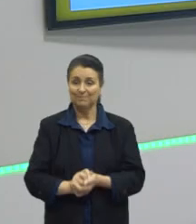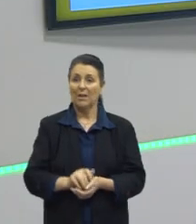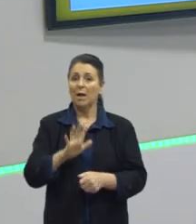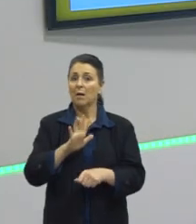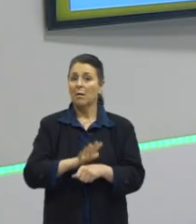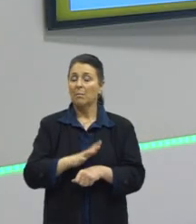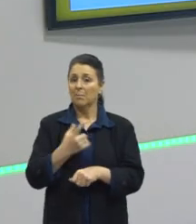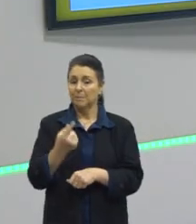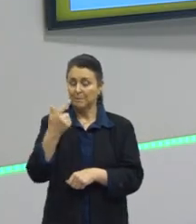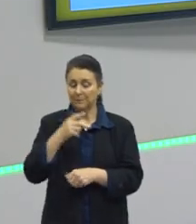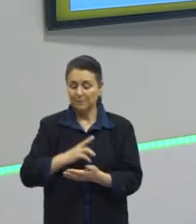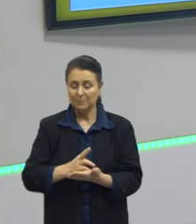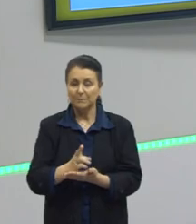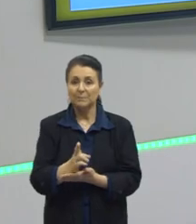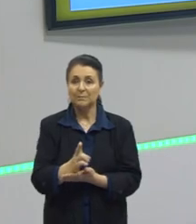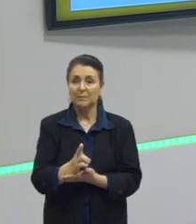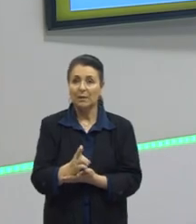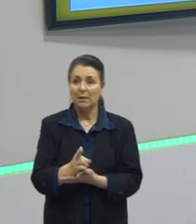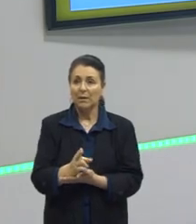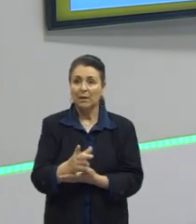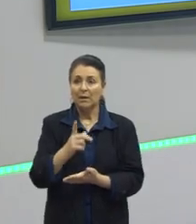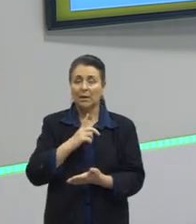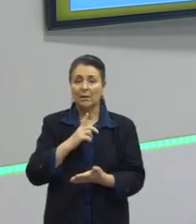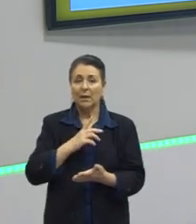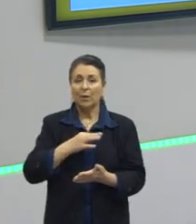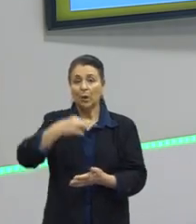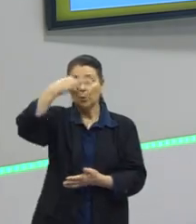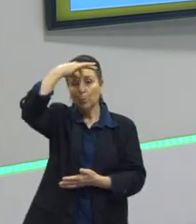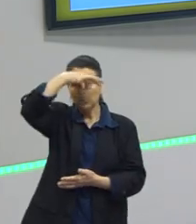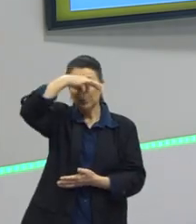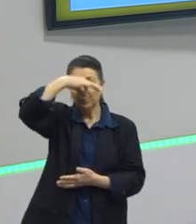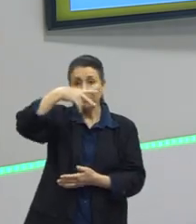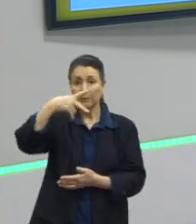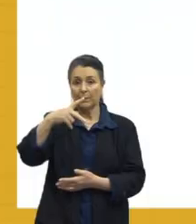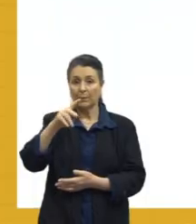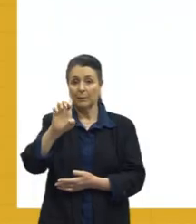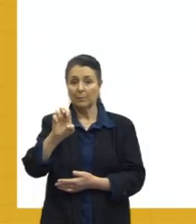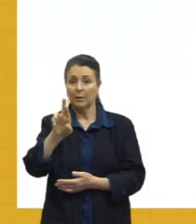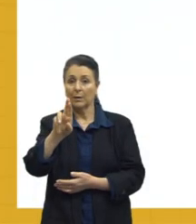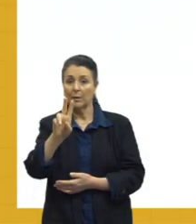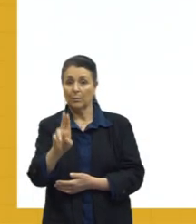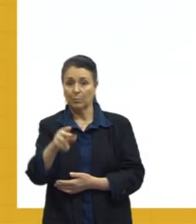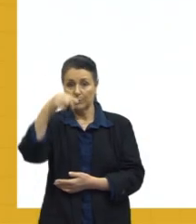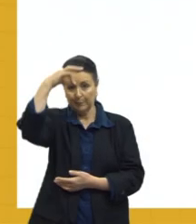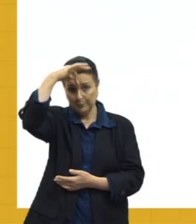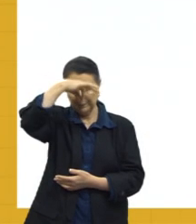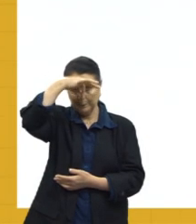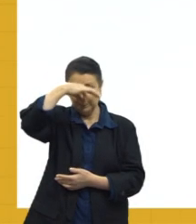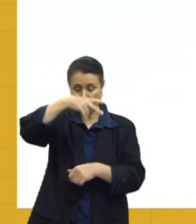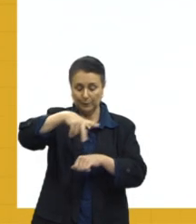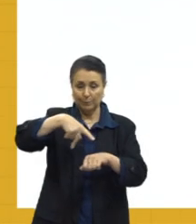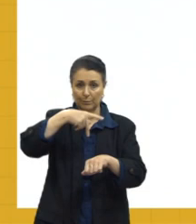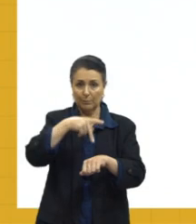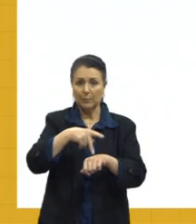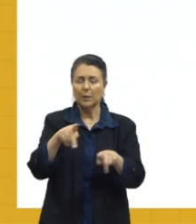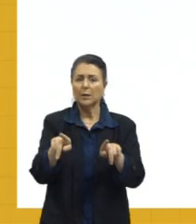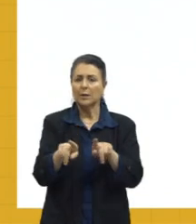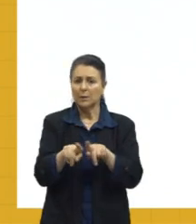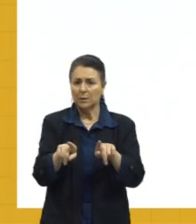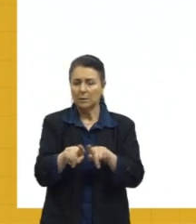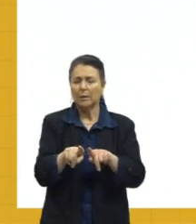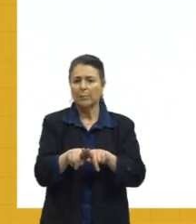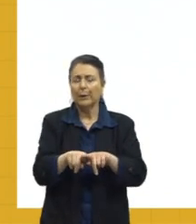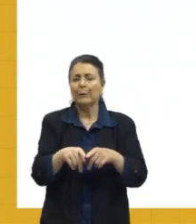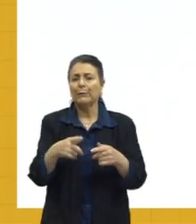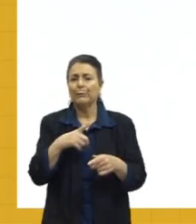aqui, vamos ver o a gente vai ver. Aí a gente entra no Peru, tá, gurizada? Também, é... Bastante recente, essas